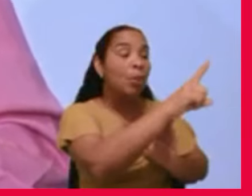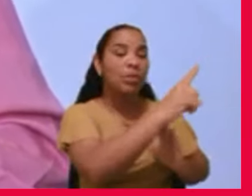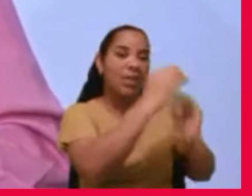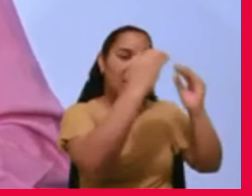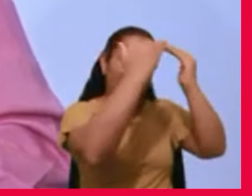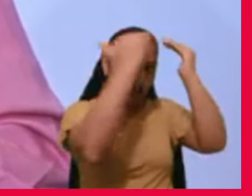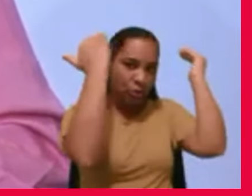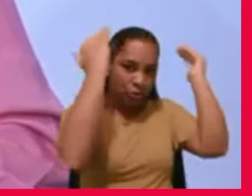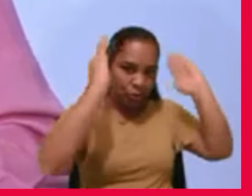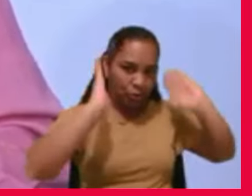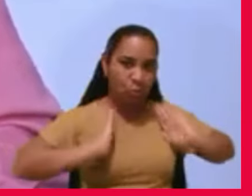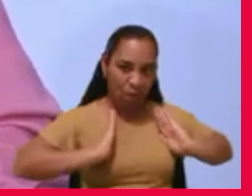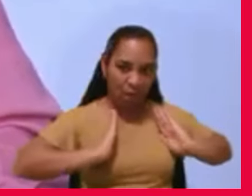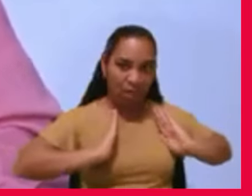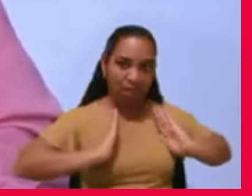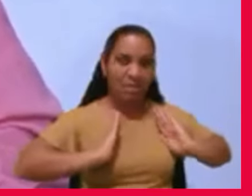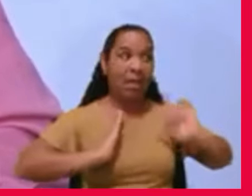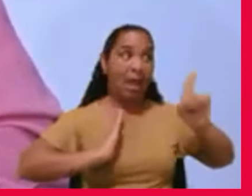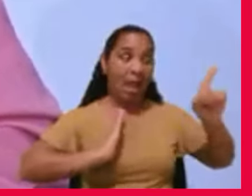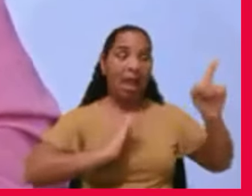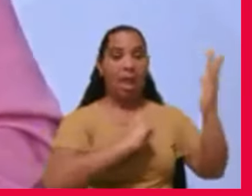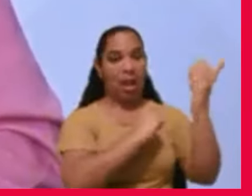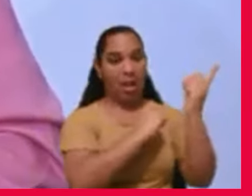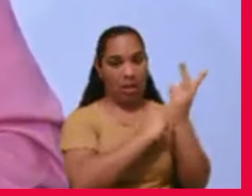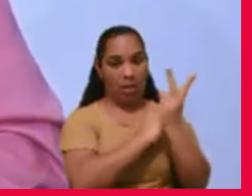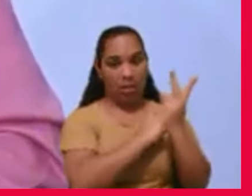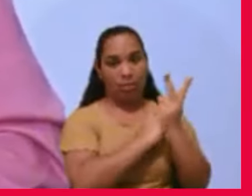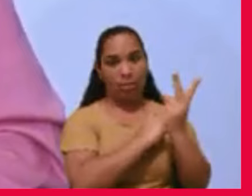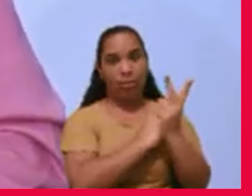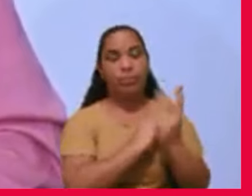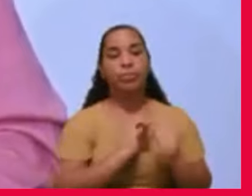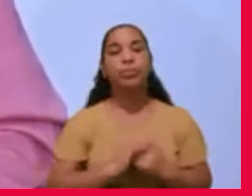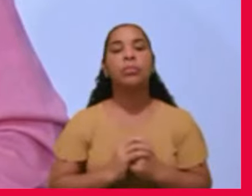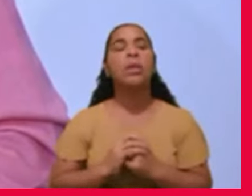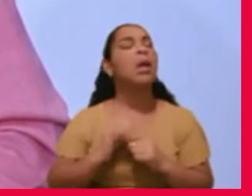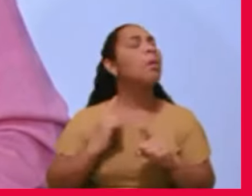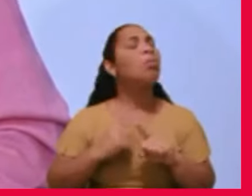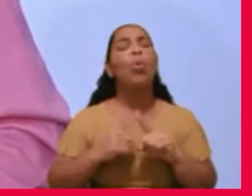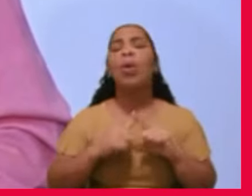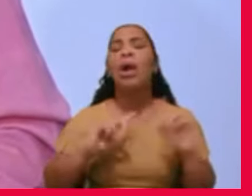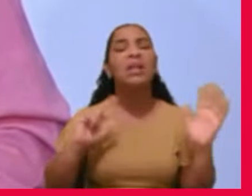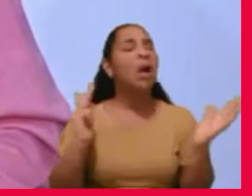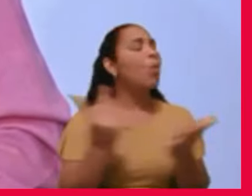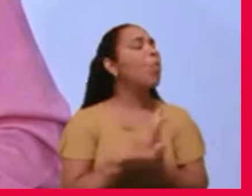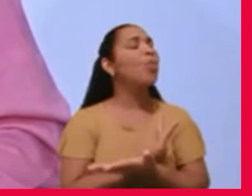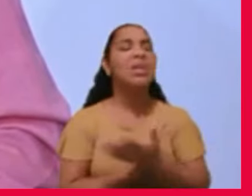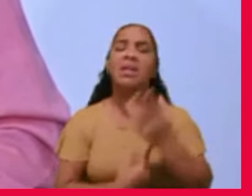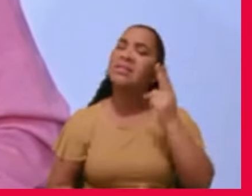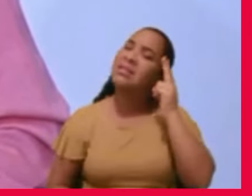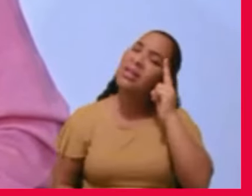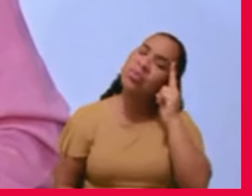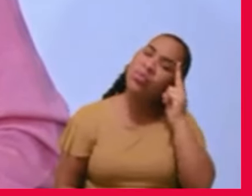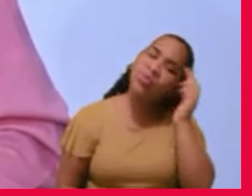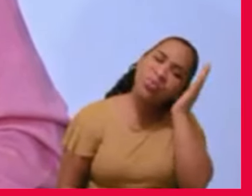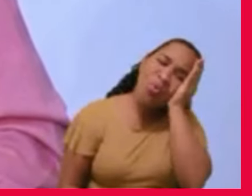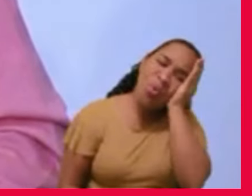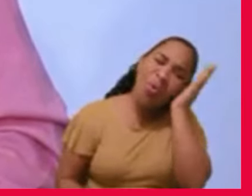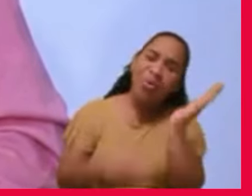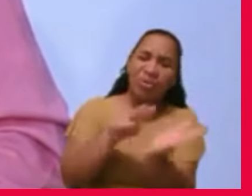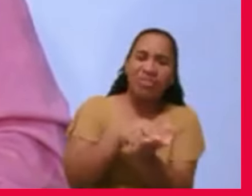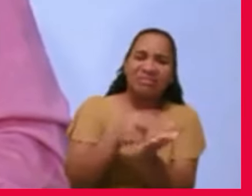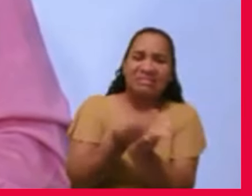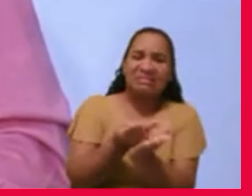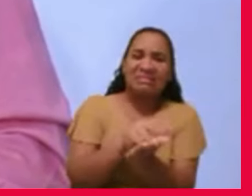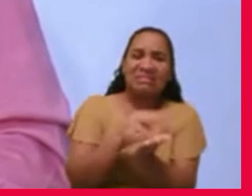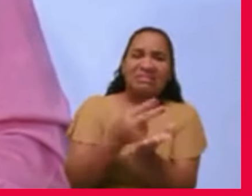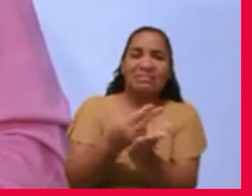espiritual, minha irmã, por que eu tenho tido esses sonhos tão desagradáveis? É,